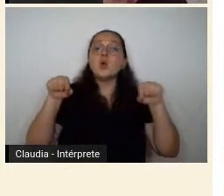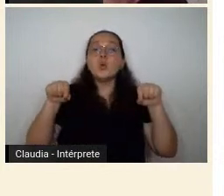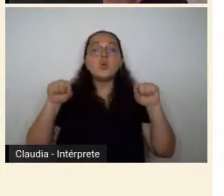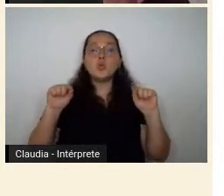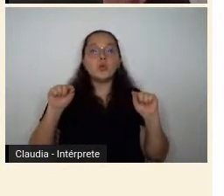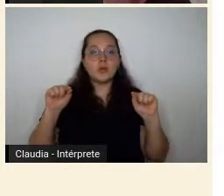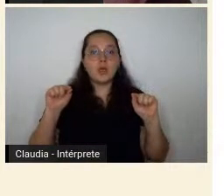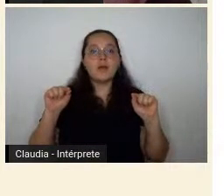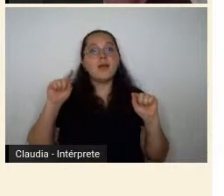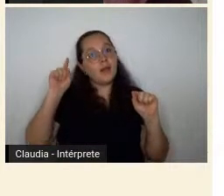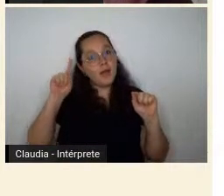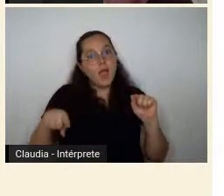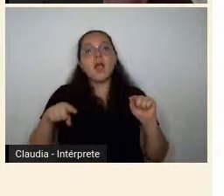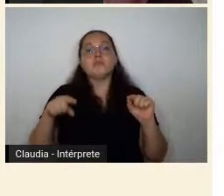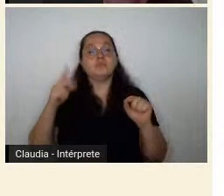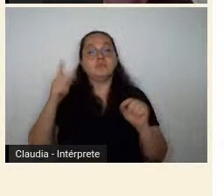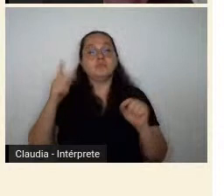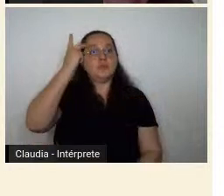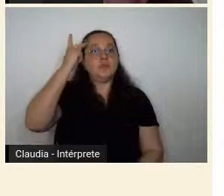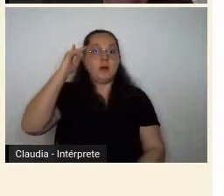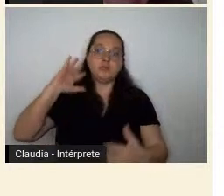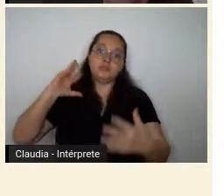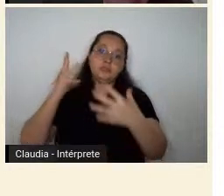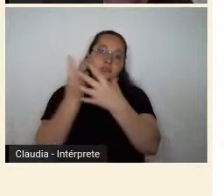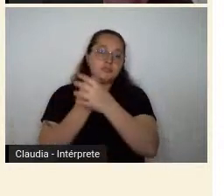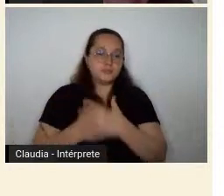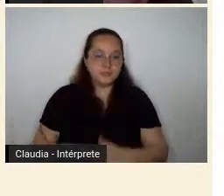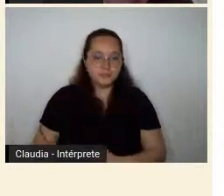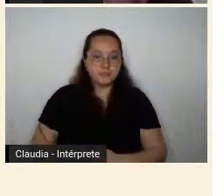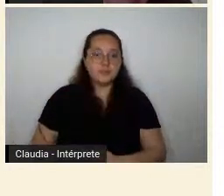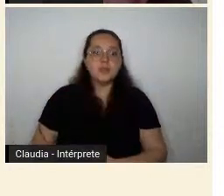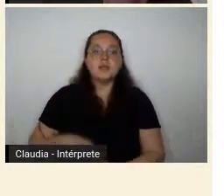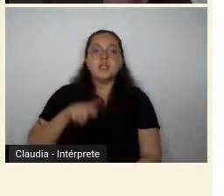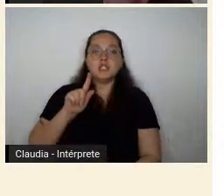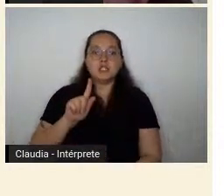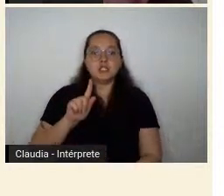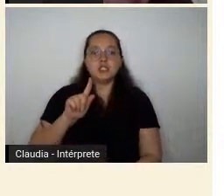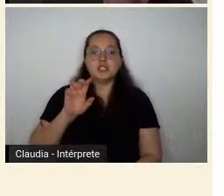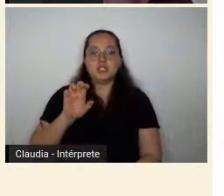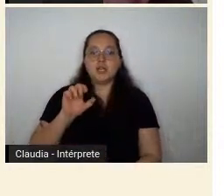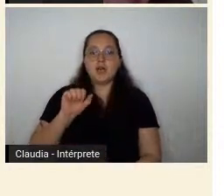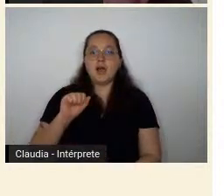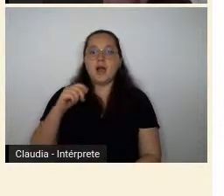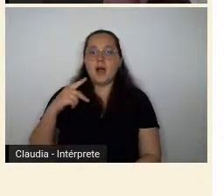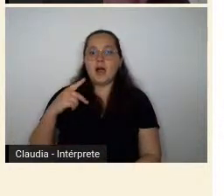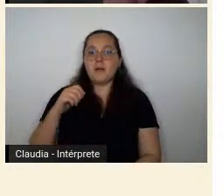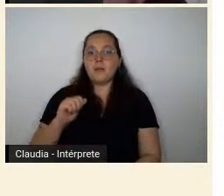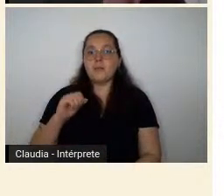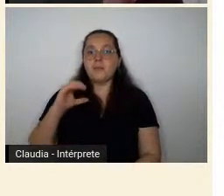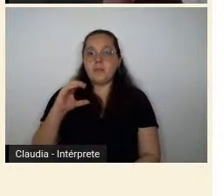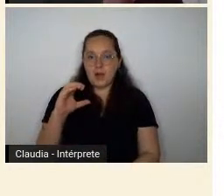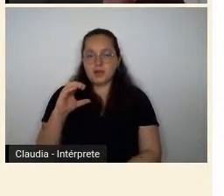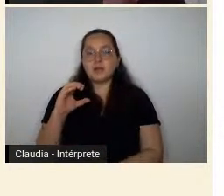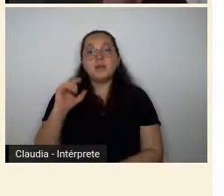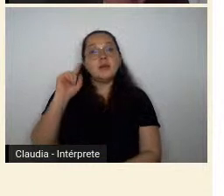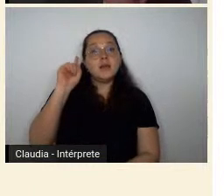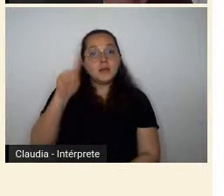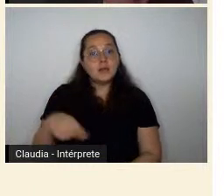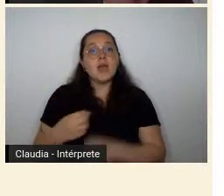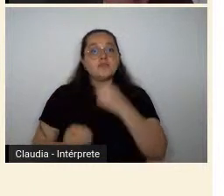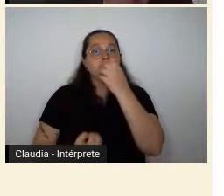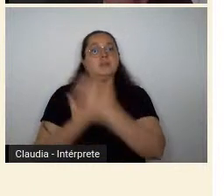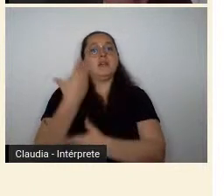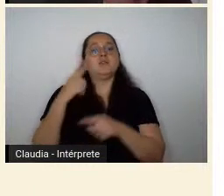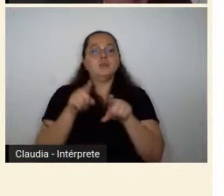para o Estado de São Paulo. E o GAPAC, que é um órgão fundamental criado pelo governador Abreu Sodré para renovar